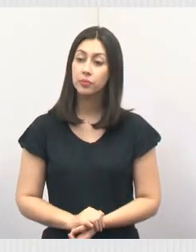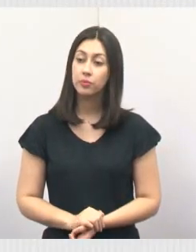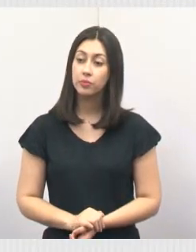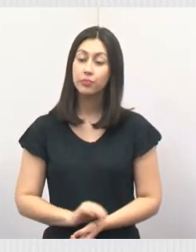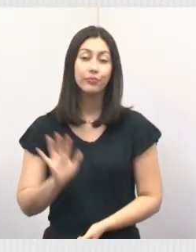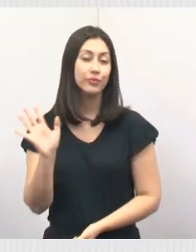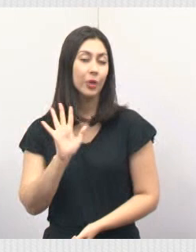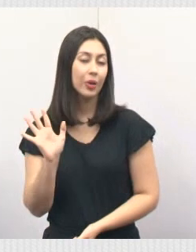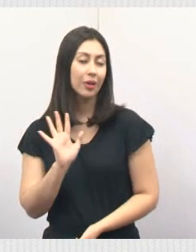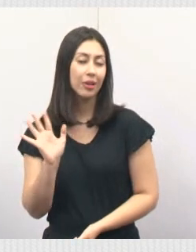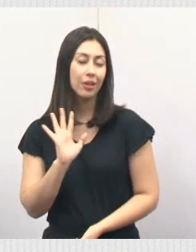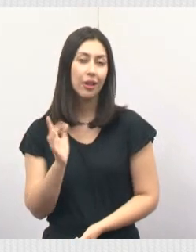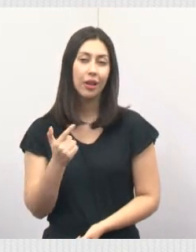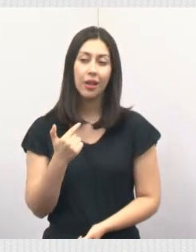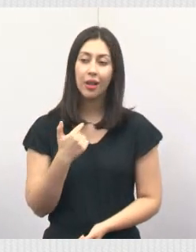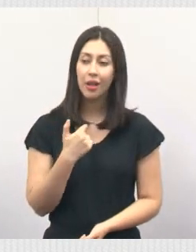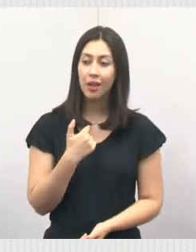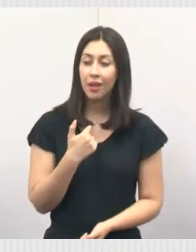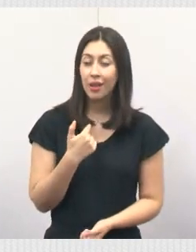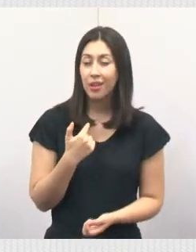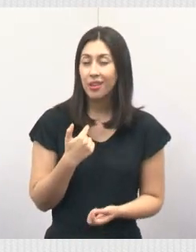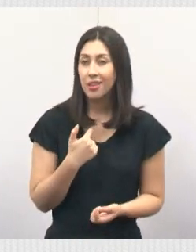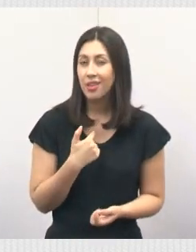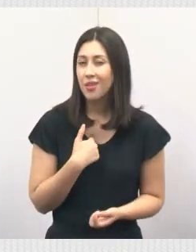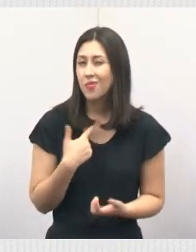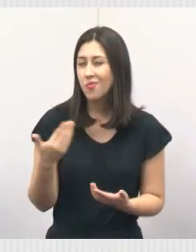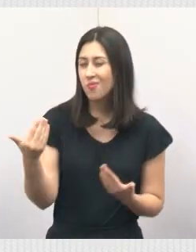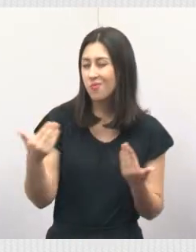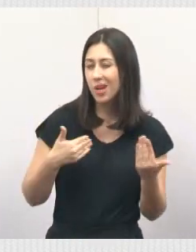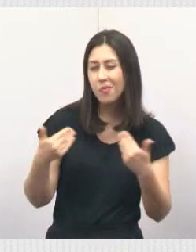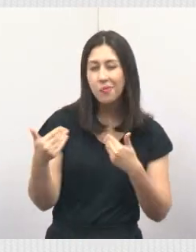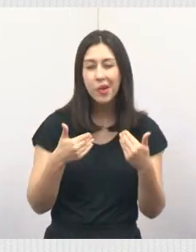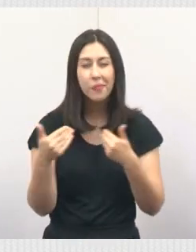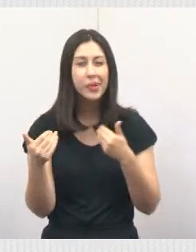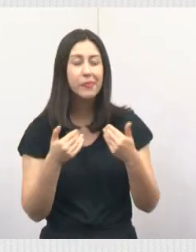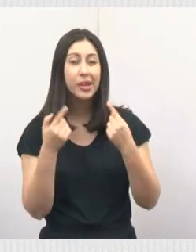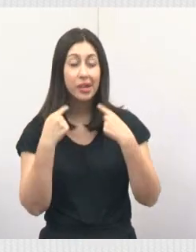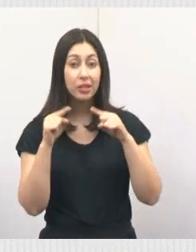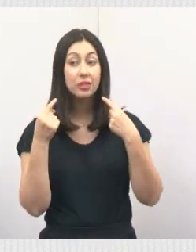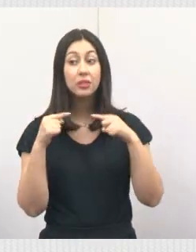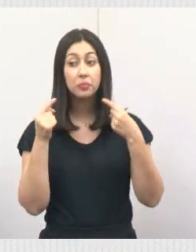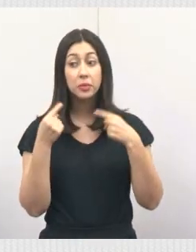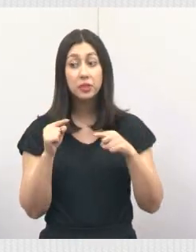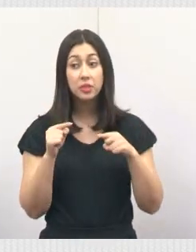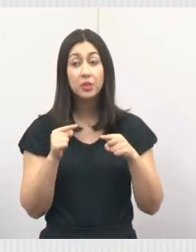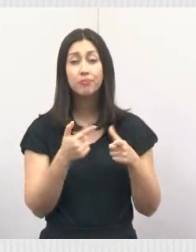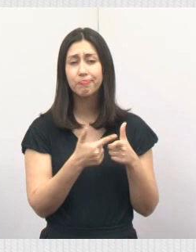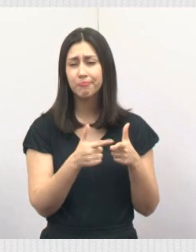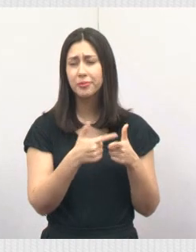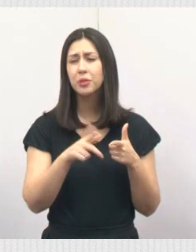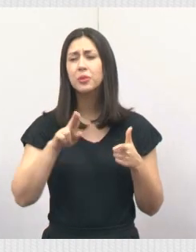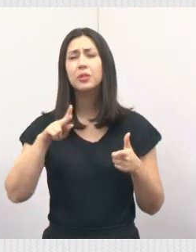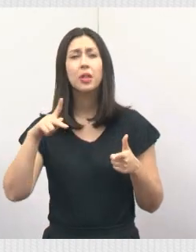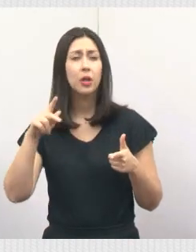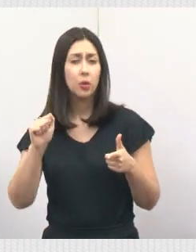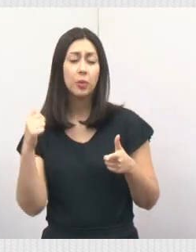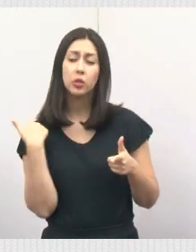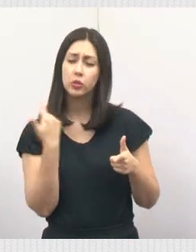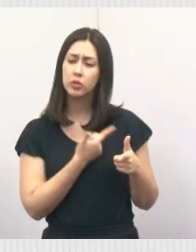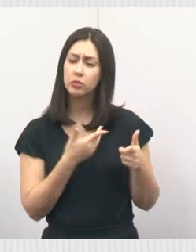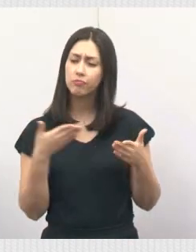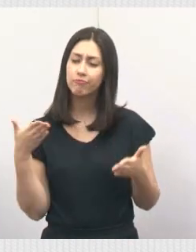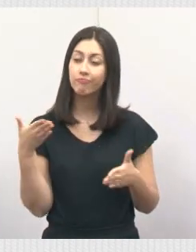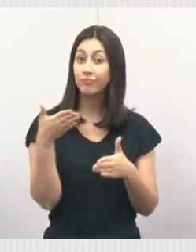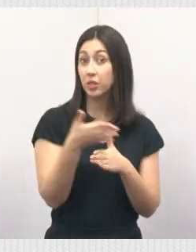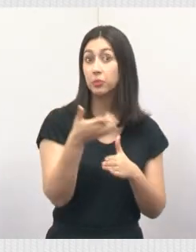Já quero ir. Revido algumas reclamações que chegou até o nosso gabinete sobre a situação aqui da UPA, nós resolvemos vir aqui